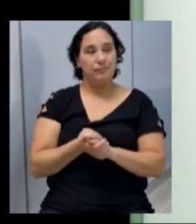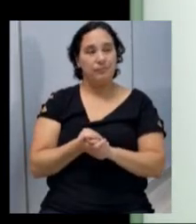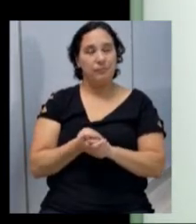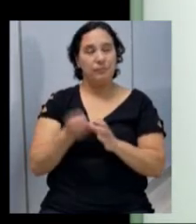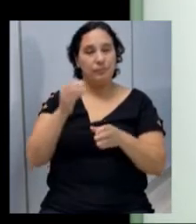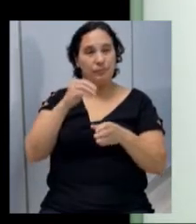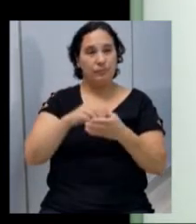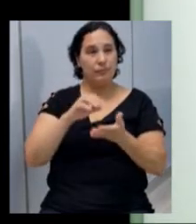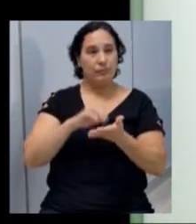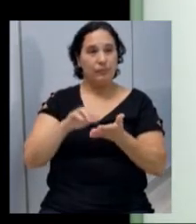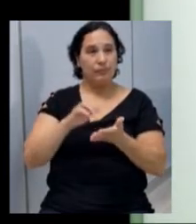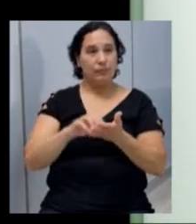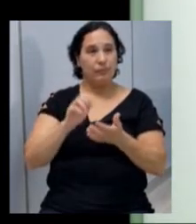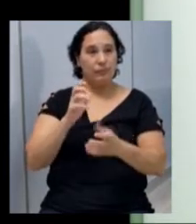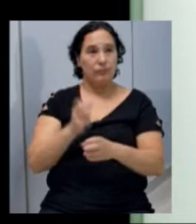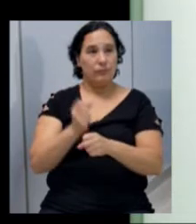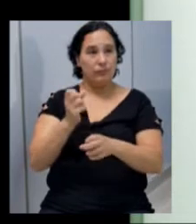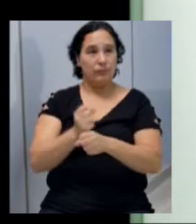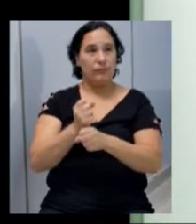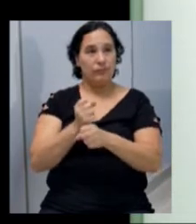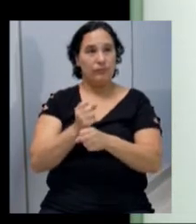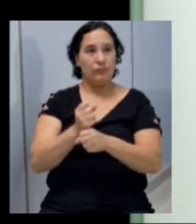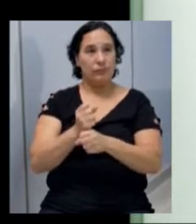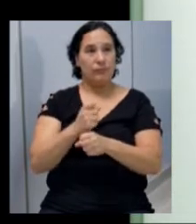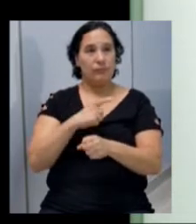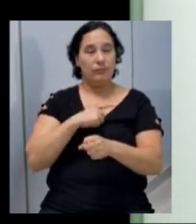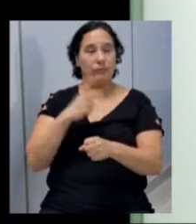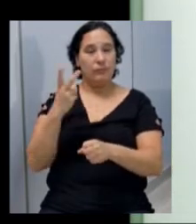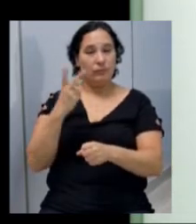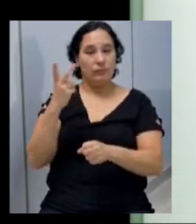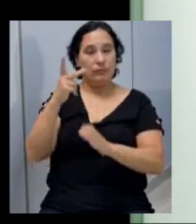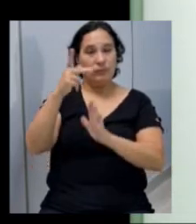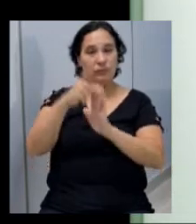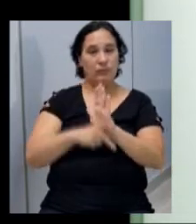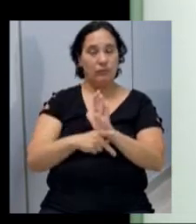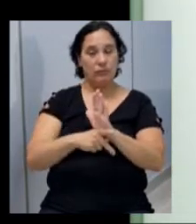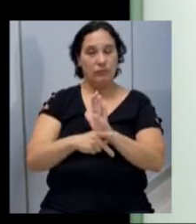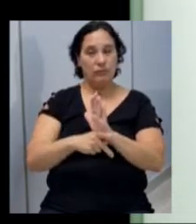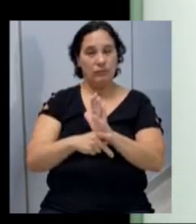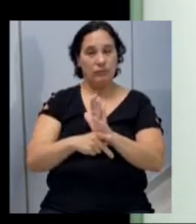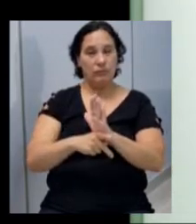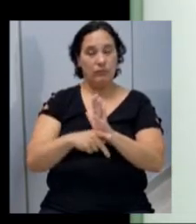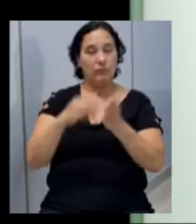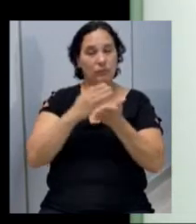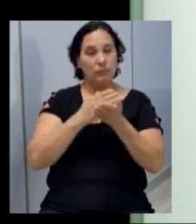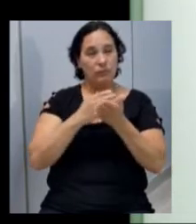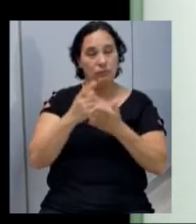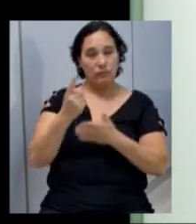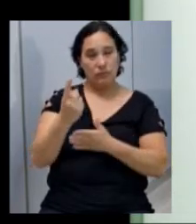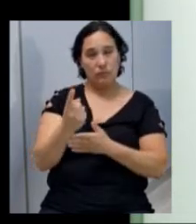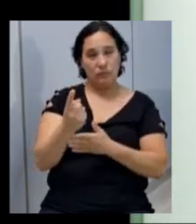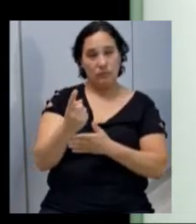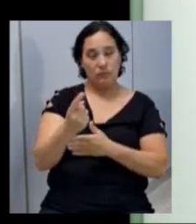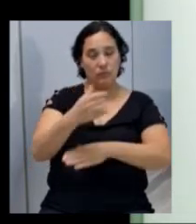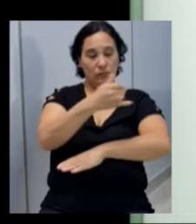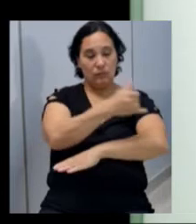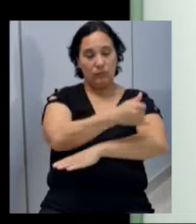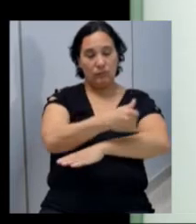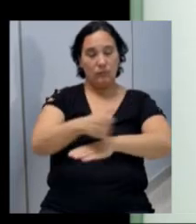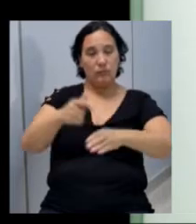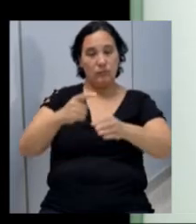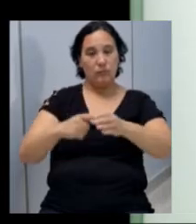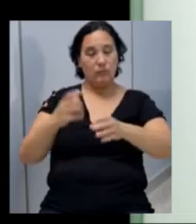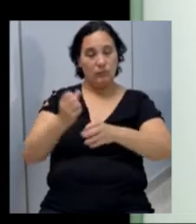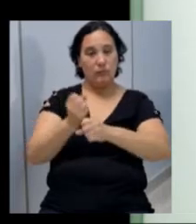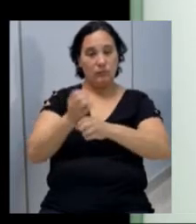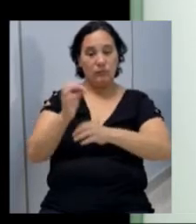Dentro da Secretaria de Obras, então tem dois projetos, todos que iniciam com um, que é pavimentação urbana e